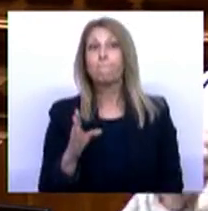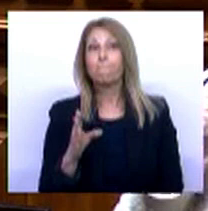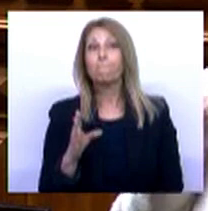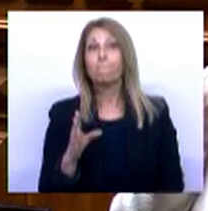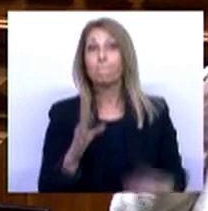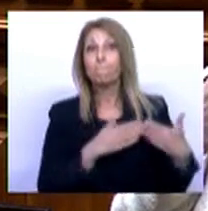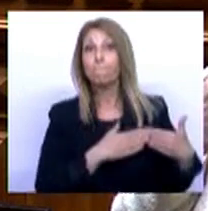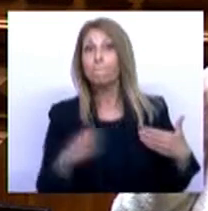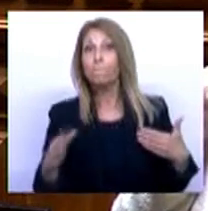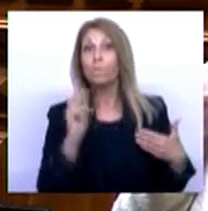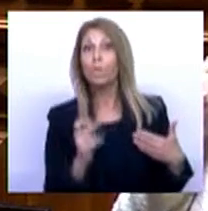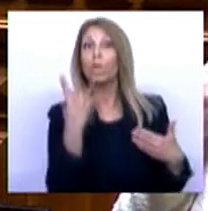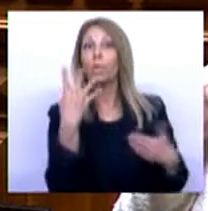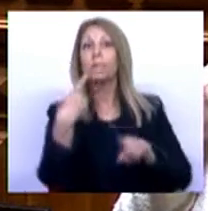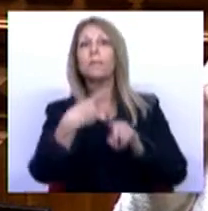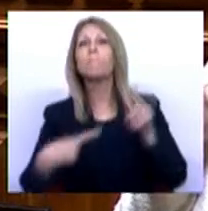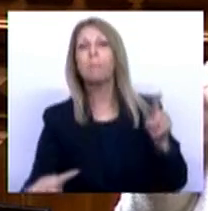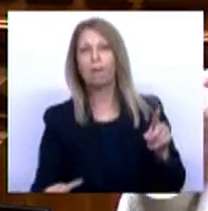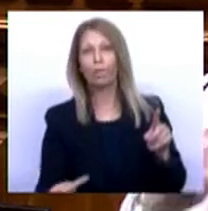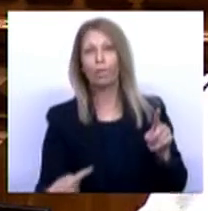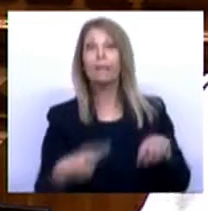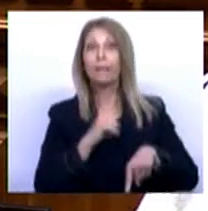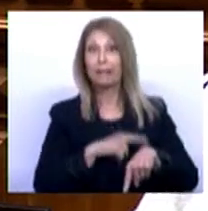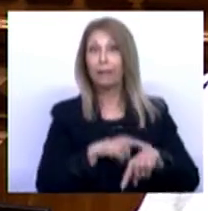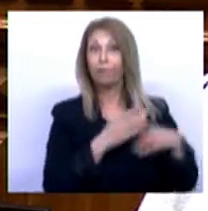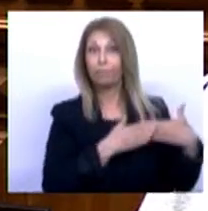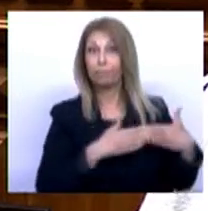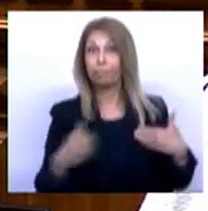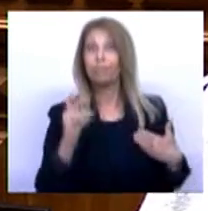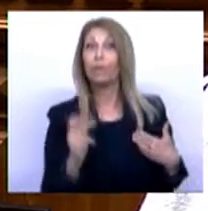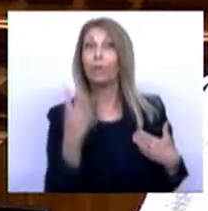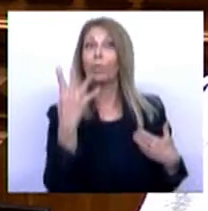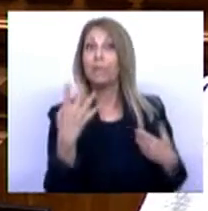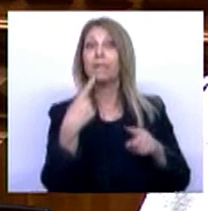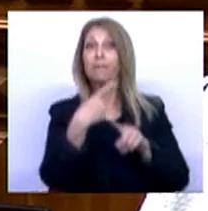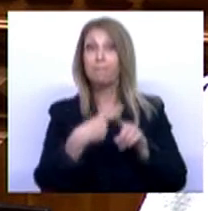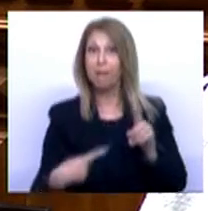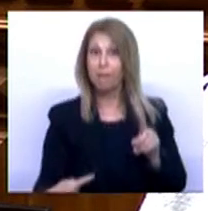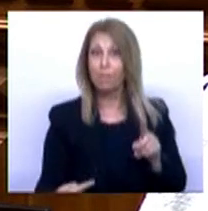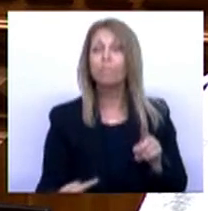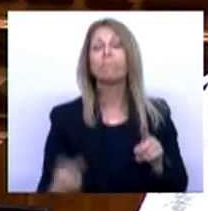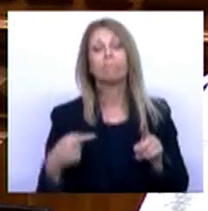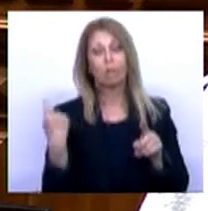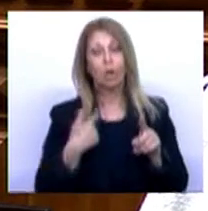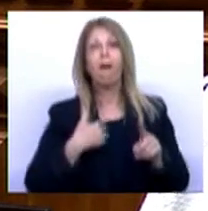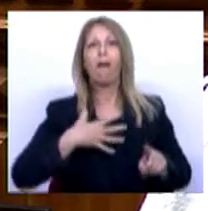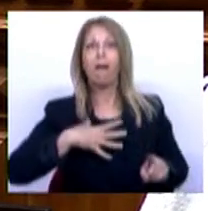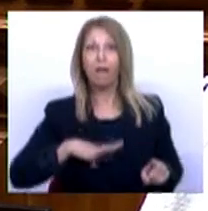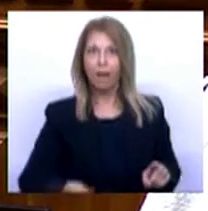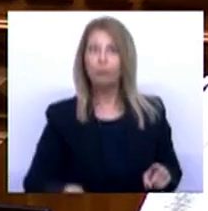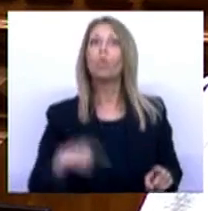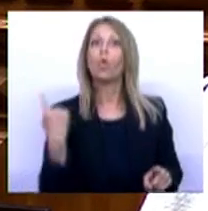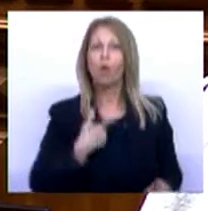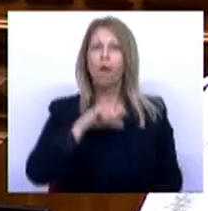anos e meio. Quatro anos e meio que queremos, que somos capazes